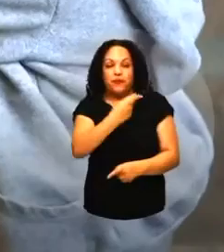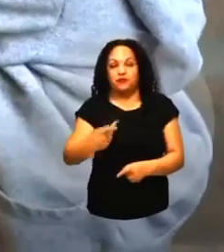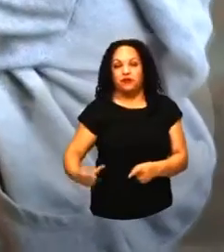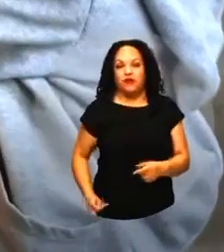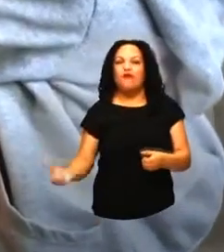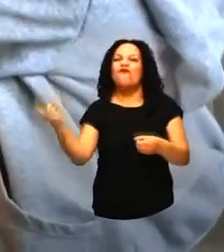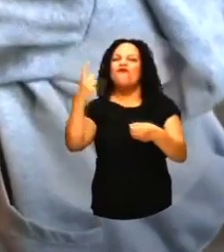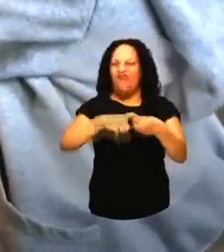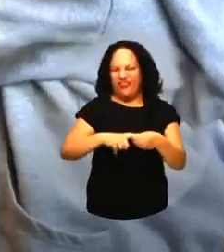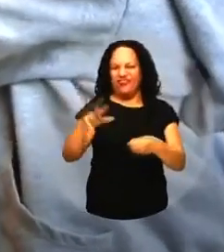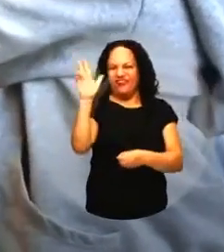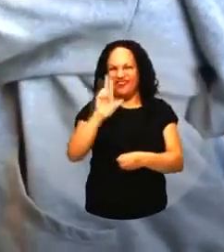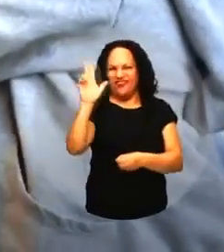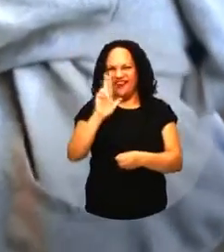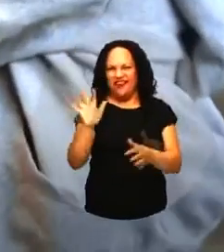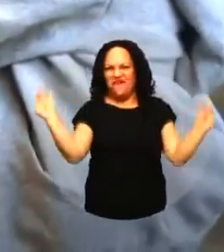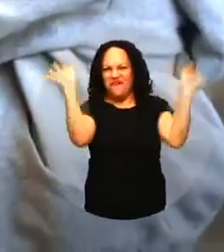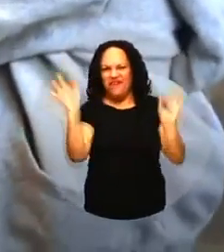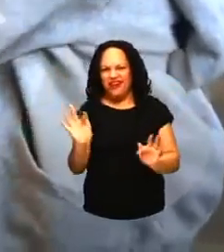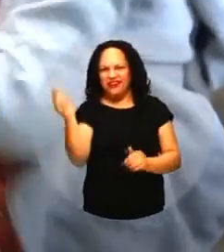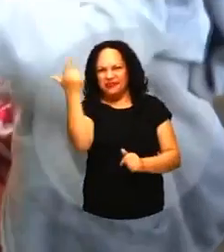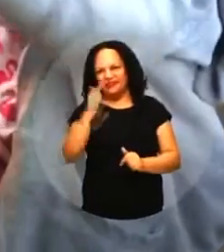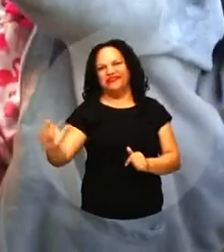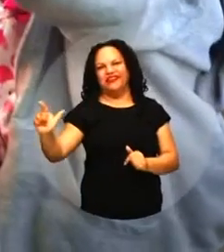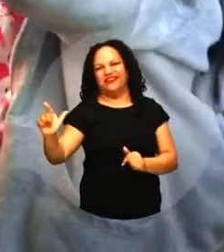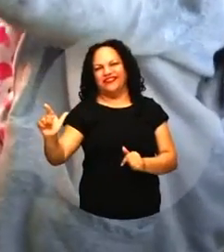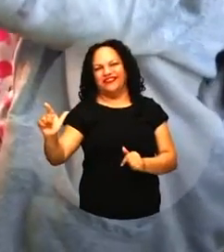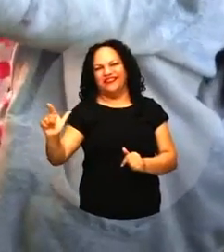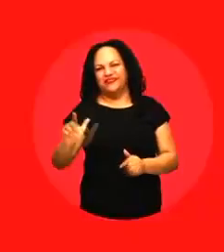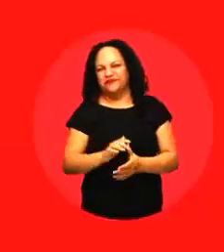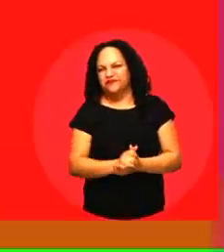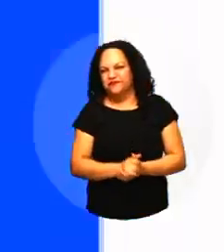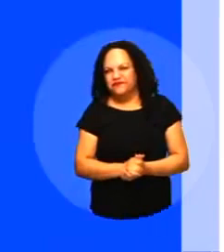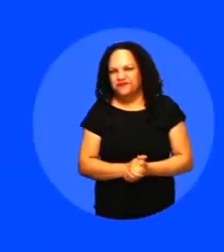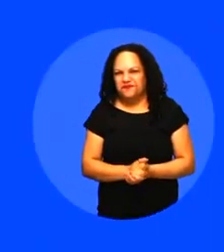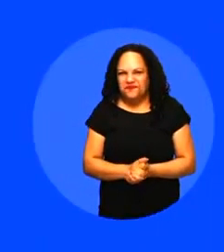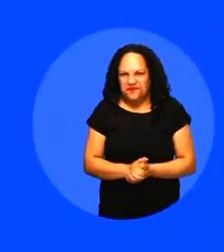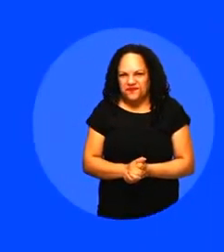Volta Lula para a gente ser feliz de novo Mas Lula lá, Liz Lula lá